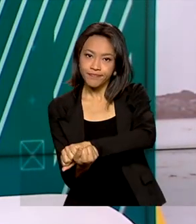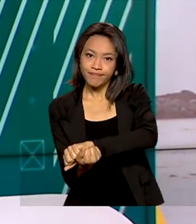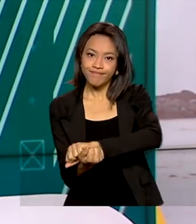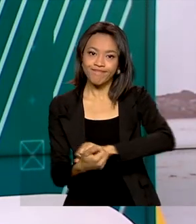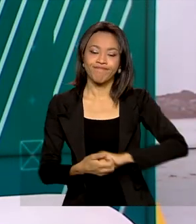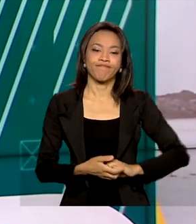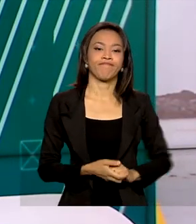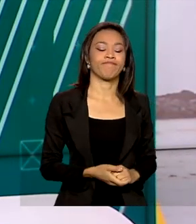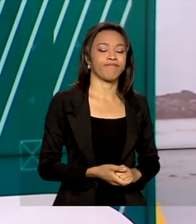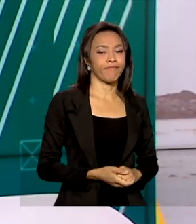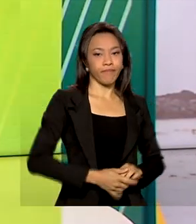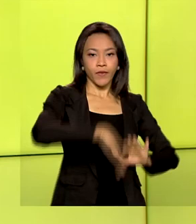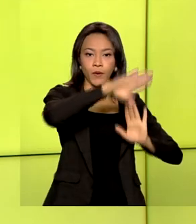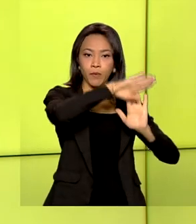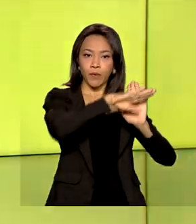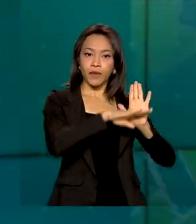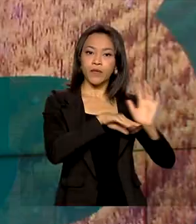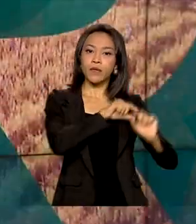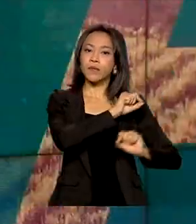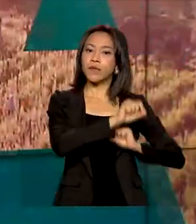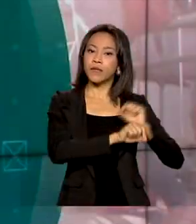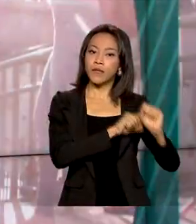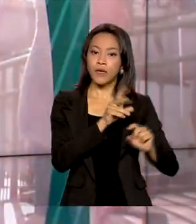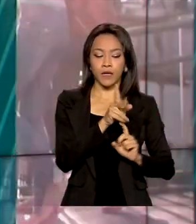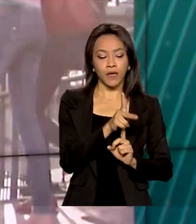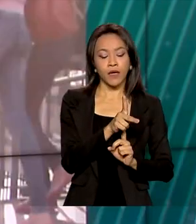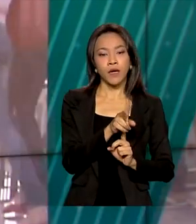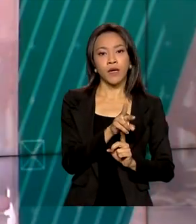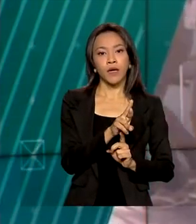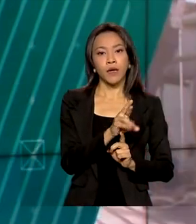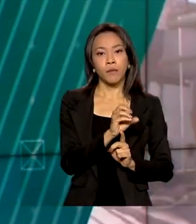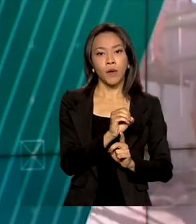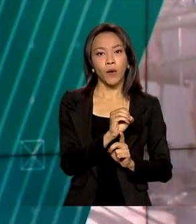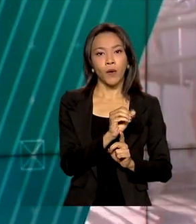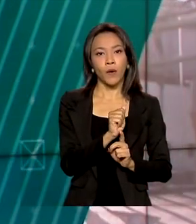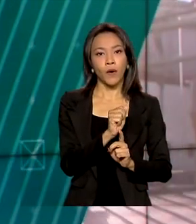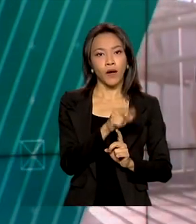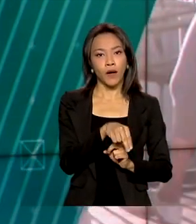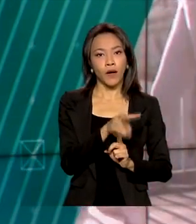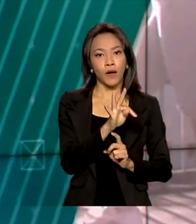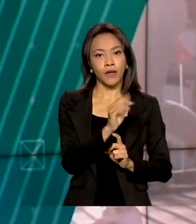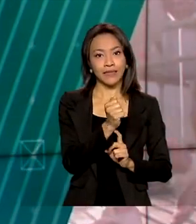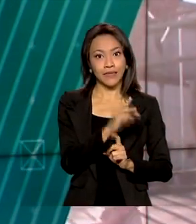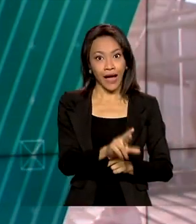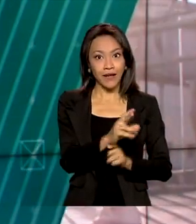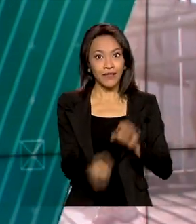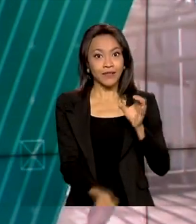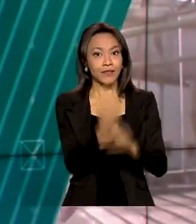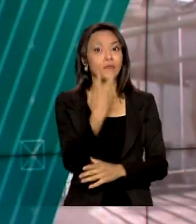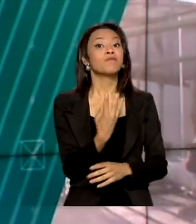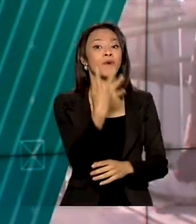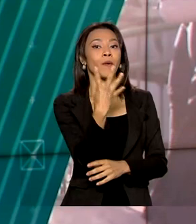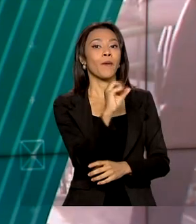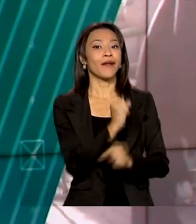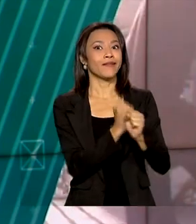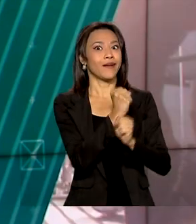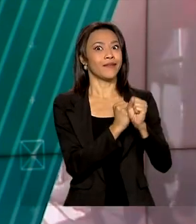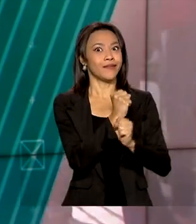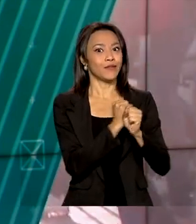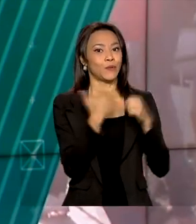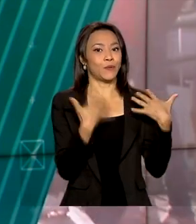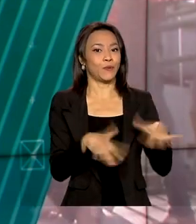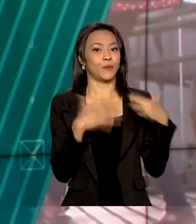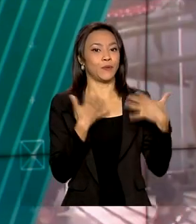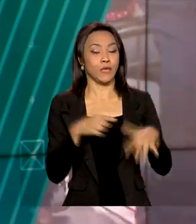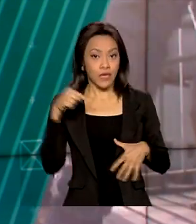O programa Antártico Brasileiro, o ProAntar, completou agora em janeiro 40 anos de existência. Pela estação onde